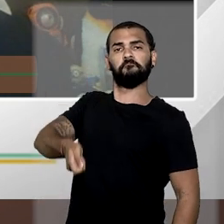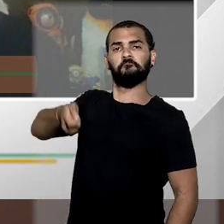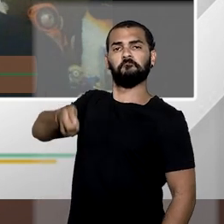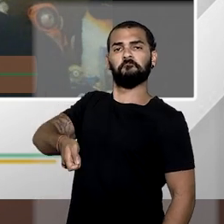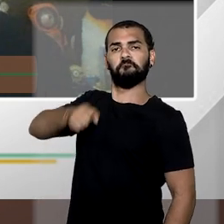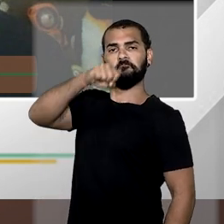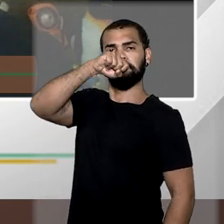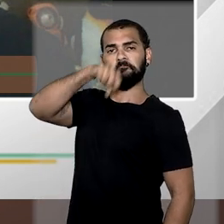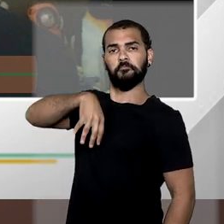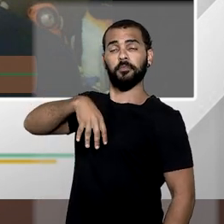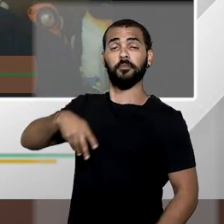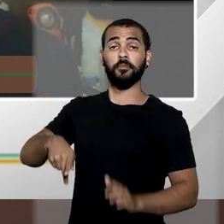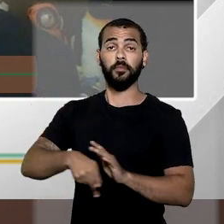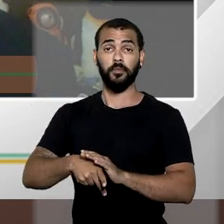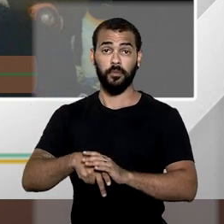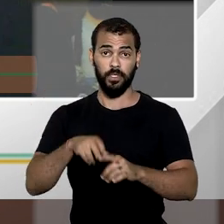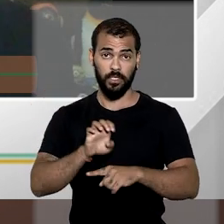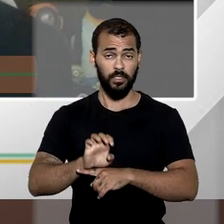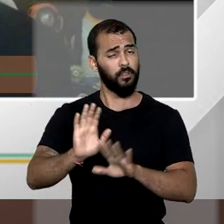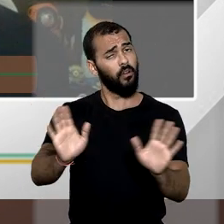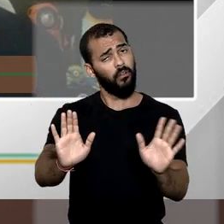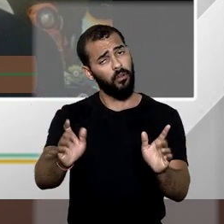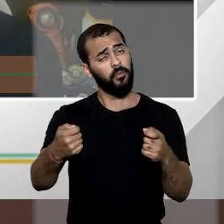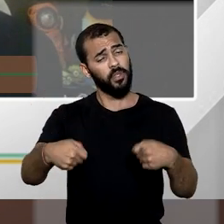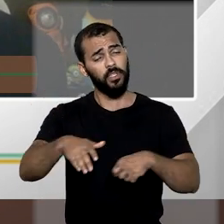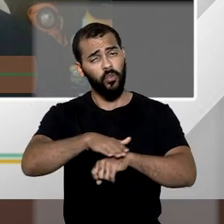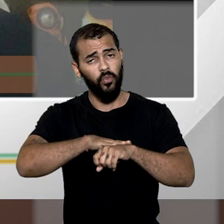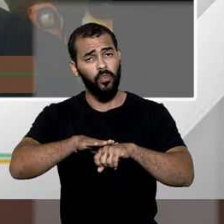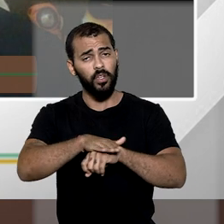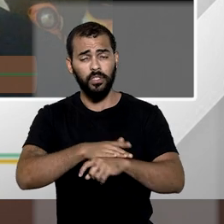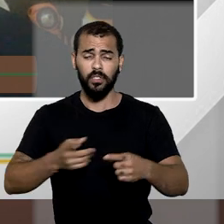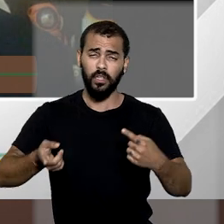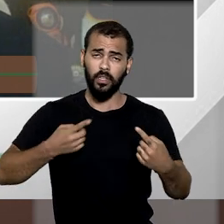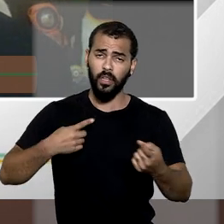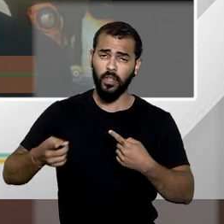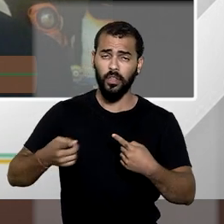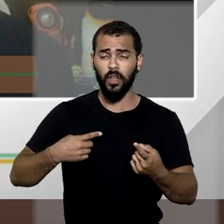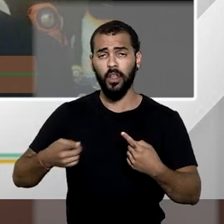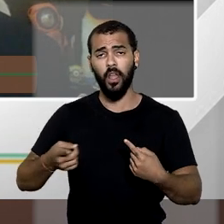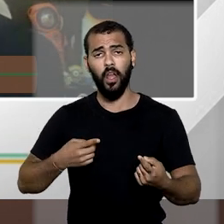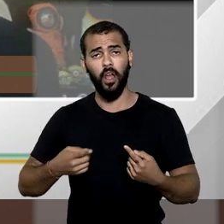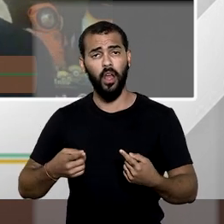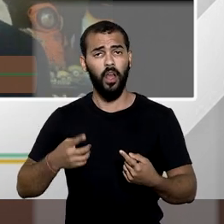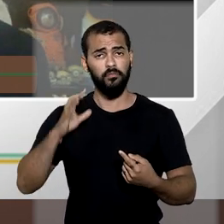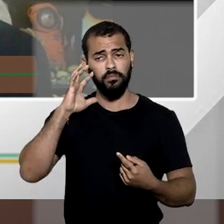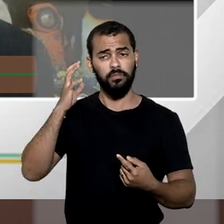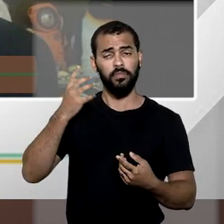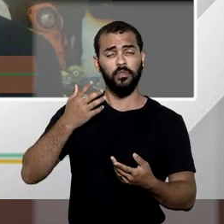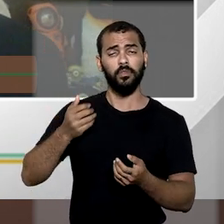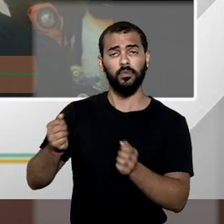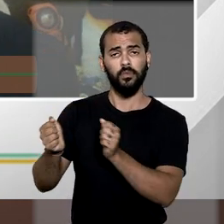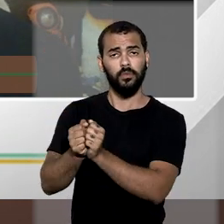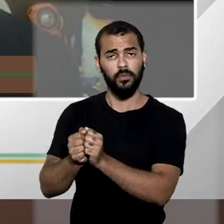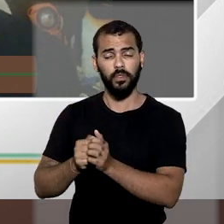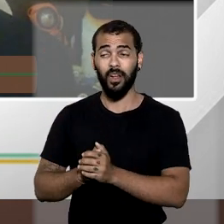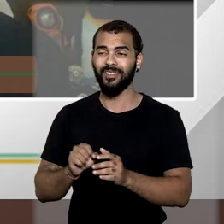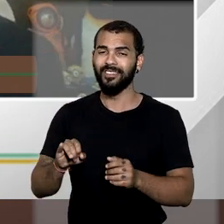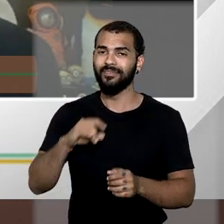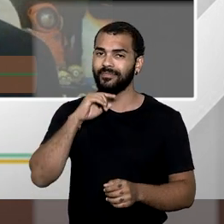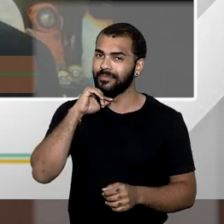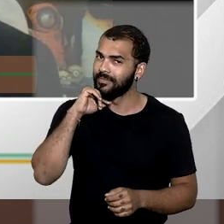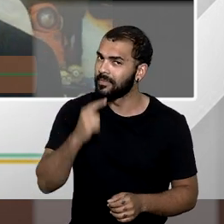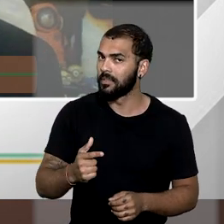superior do Estado. É preciso conversar, preciso dialogar. Na realidade, se nada disso funcionar,